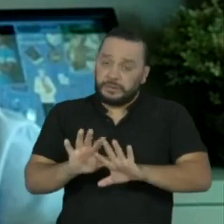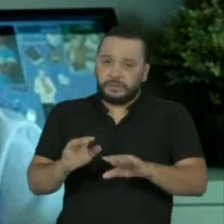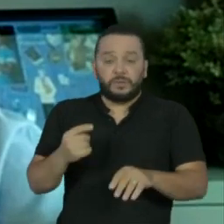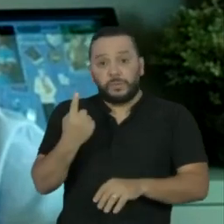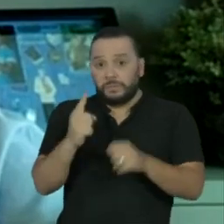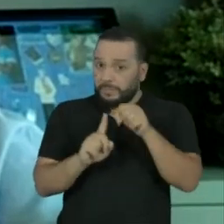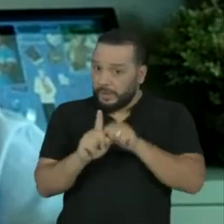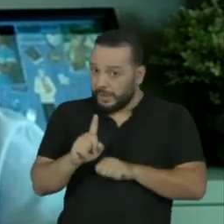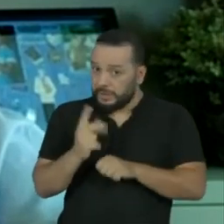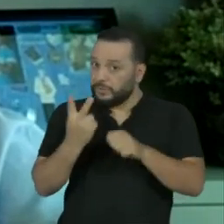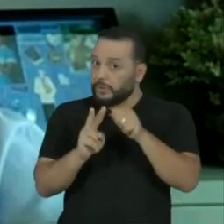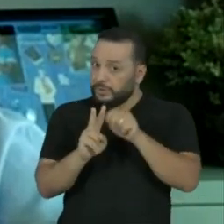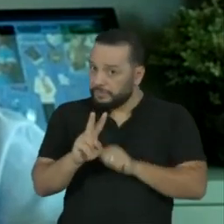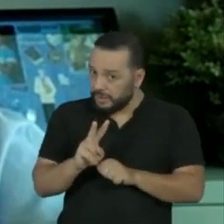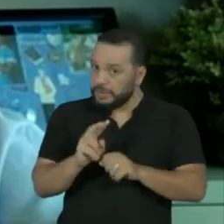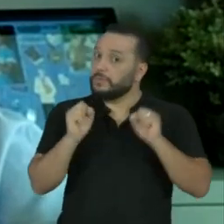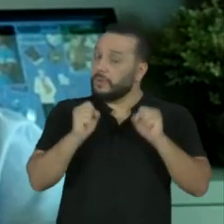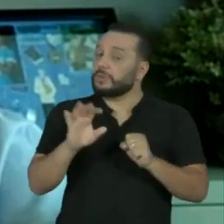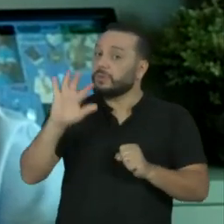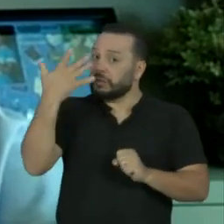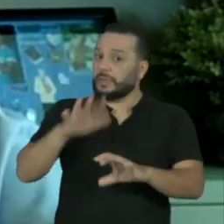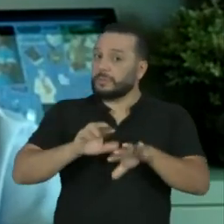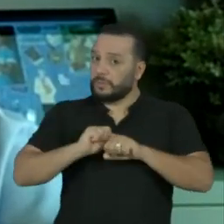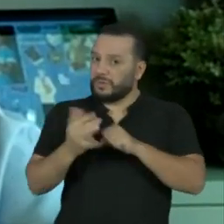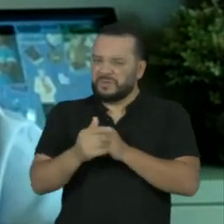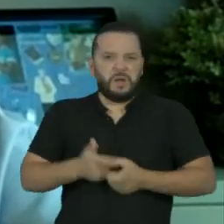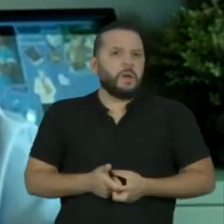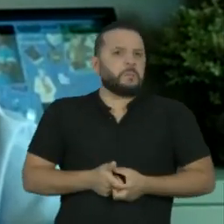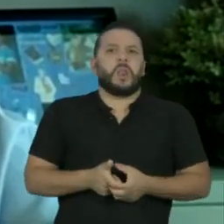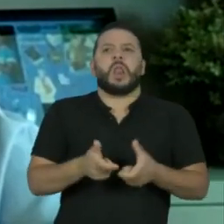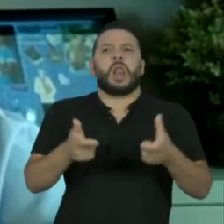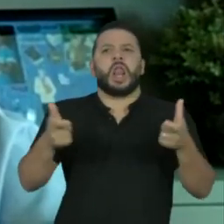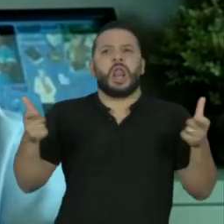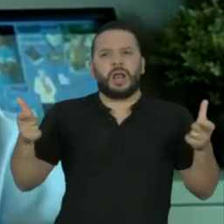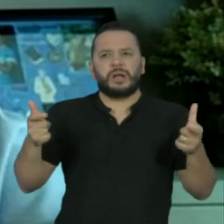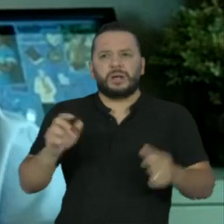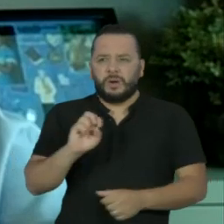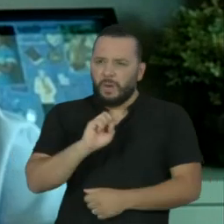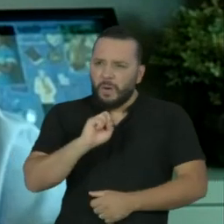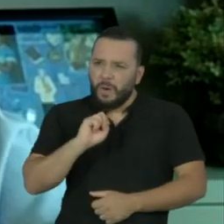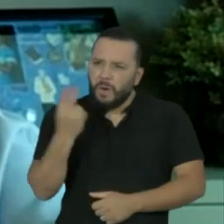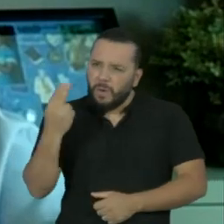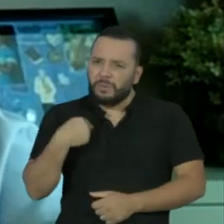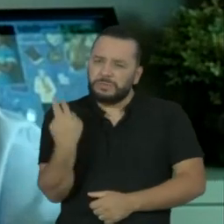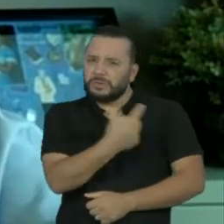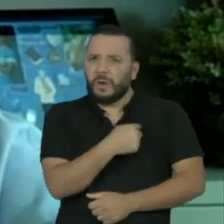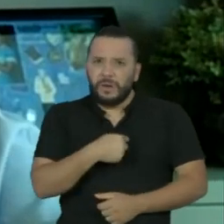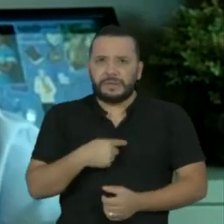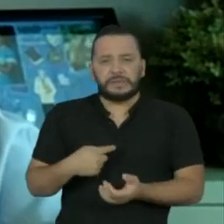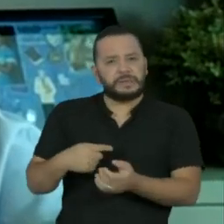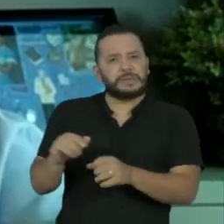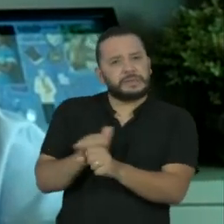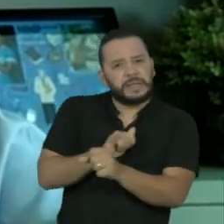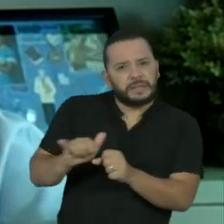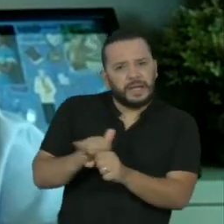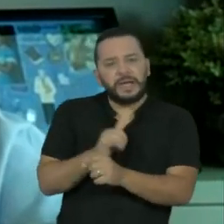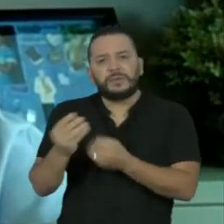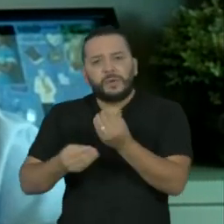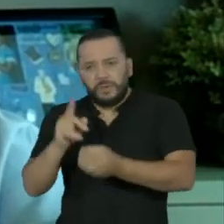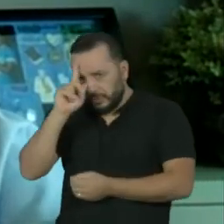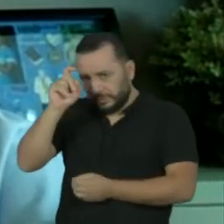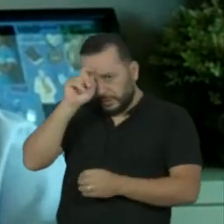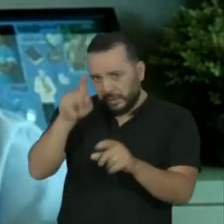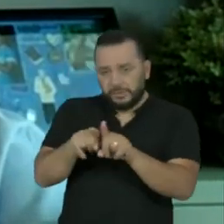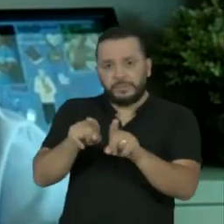meses, tenha números muito maiores de casos? Ou qual é o preparo que a gente precisa ter dos hospitais, das UTIs, de